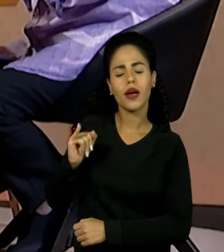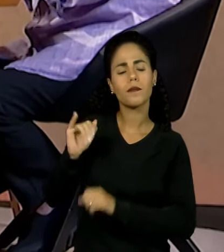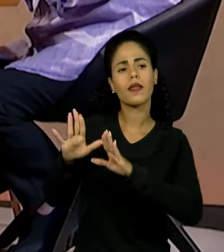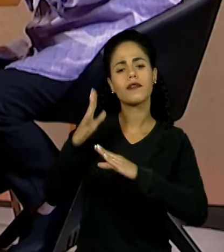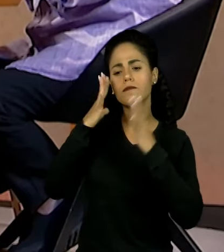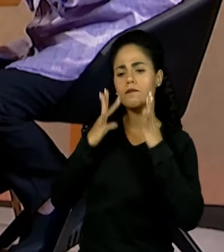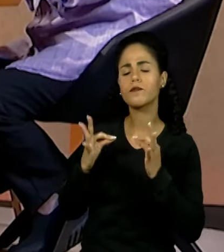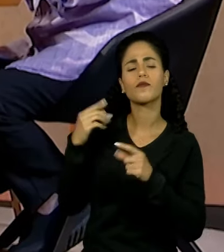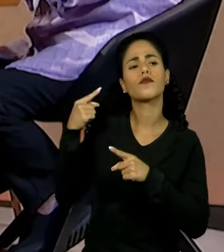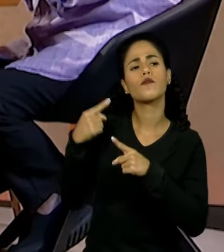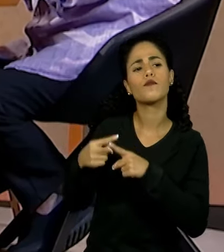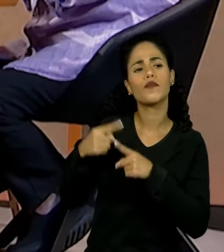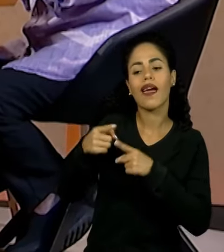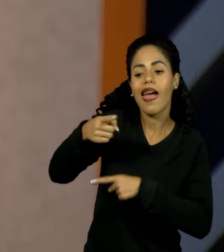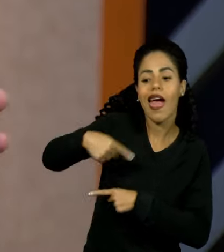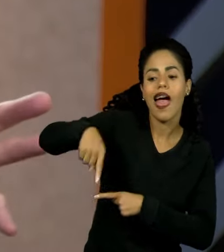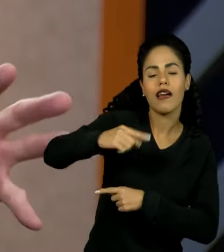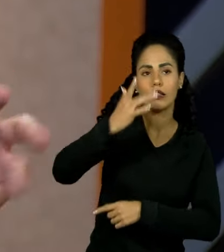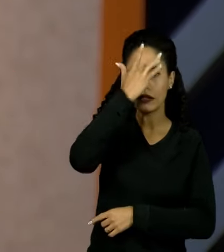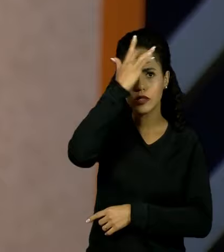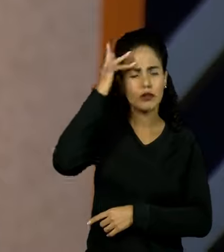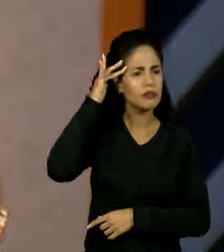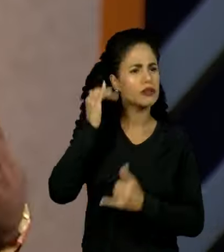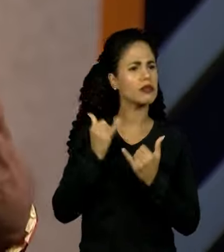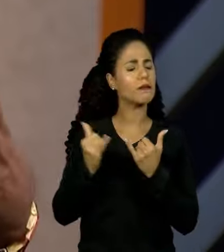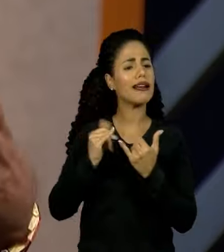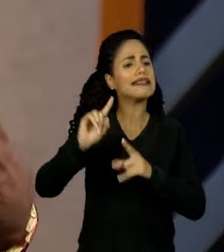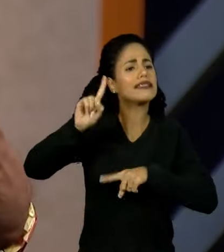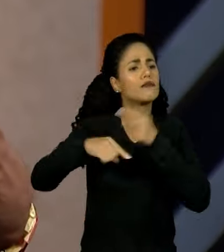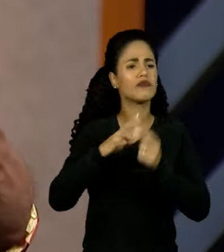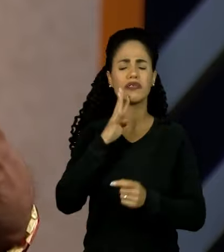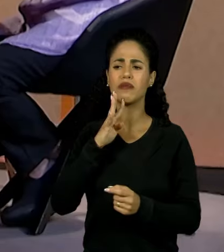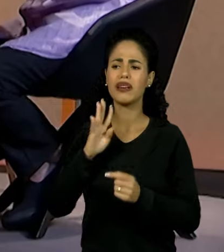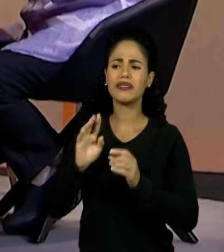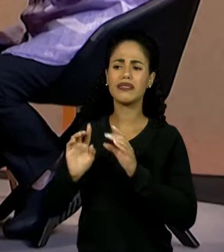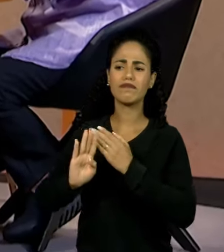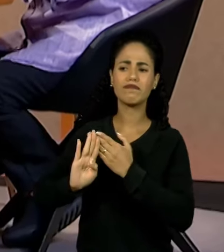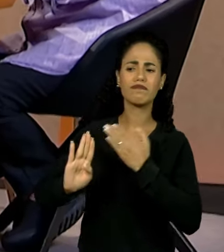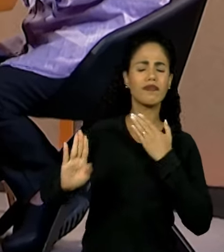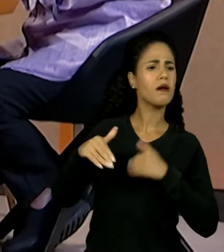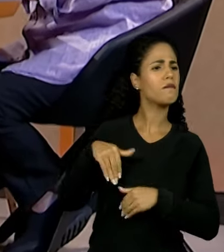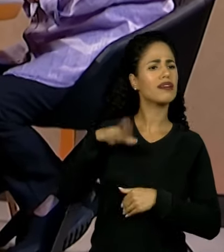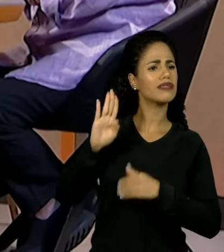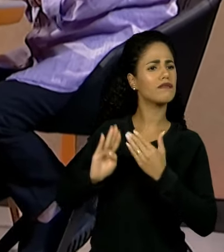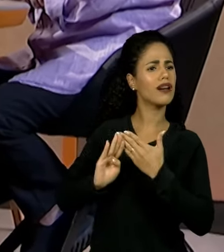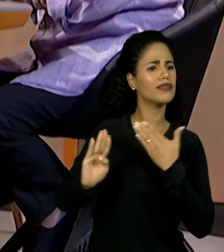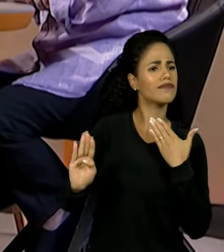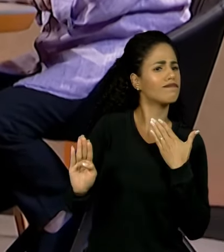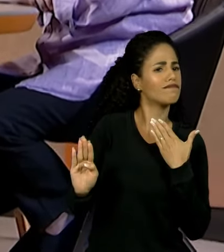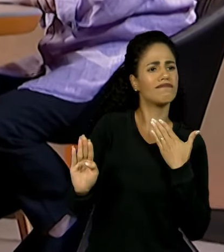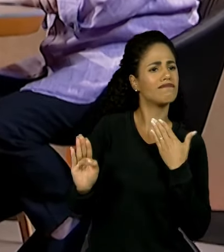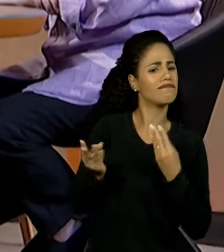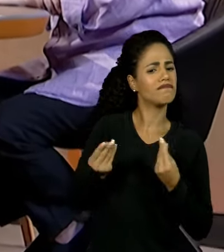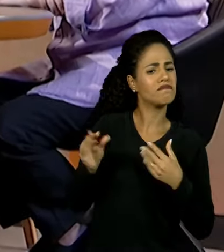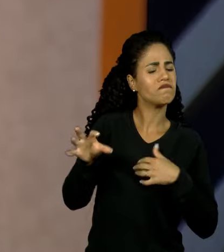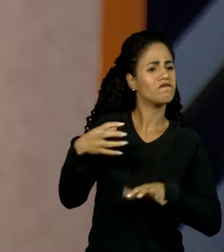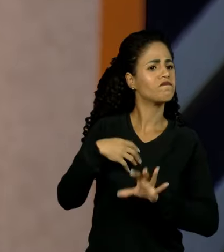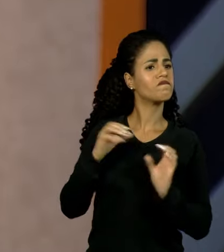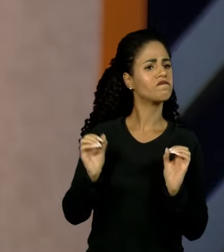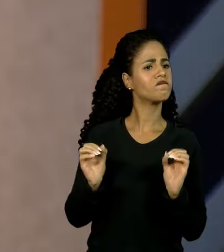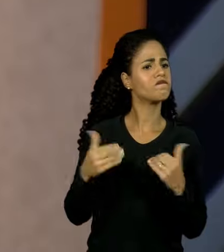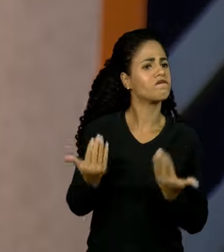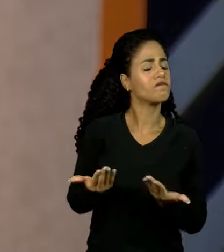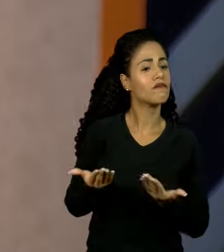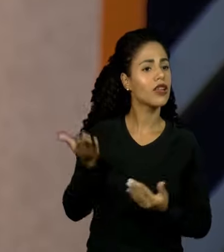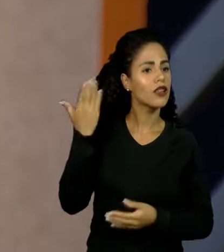bastante a atenção foi que essas pessoas, elas se tornam mais distantes de mim ainda quando eu passo a conhecê-las do que quando